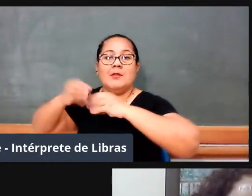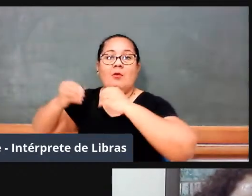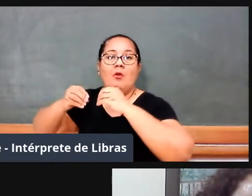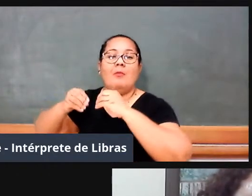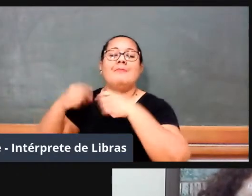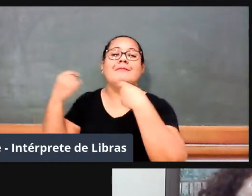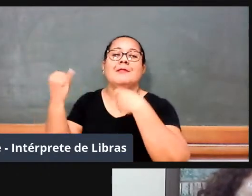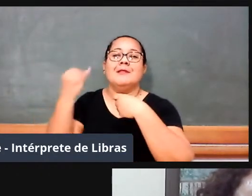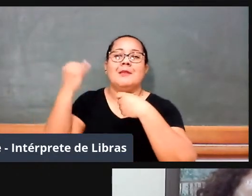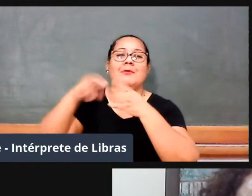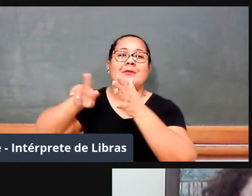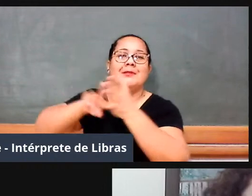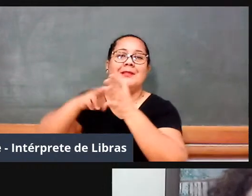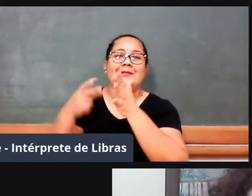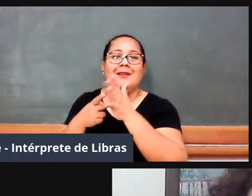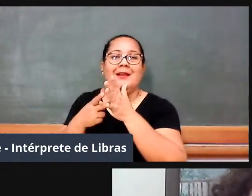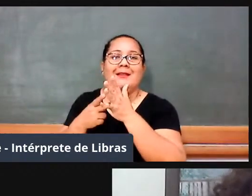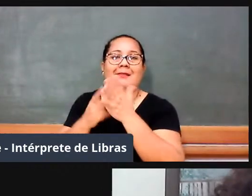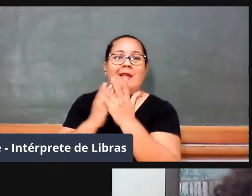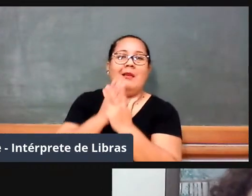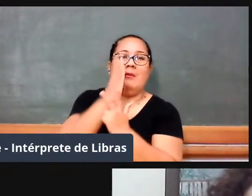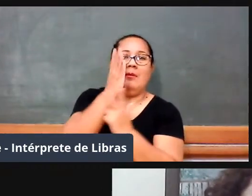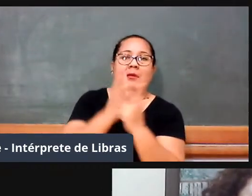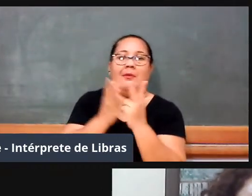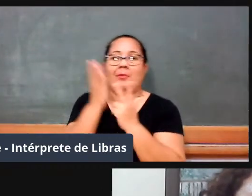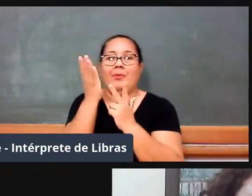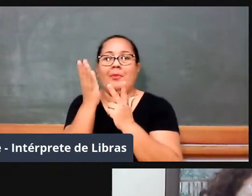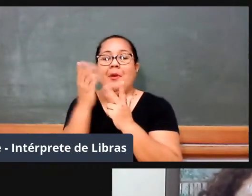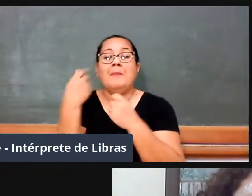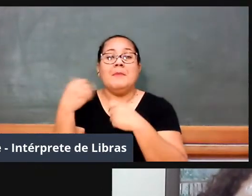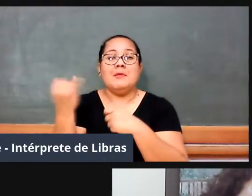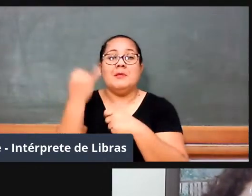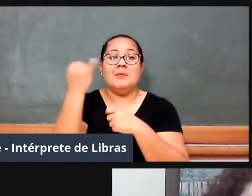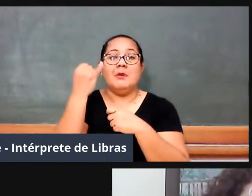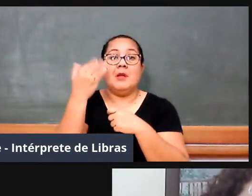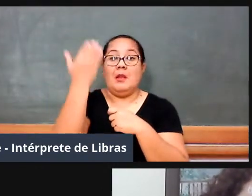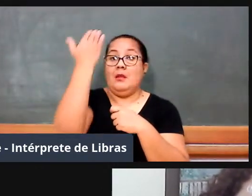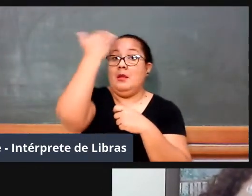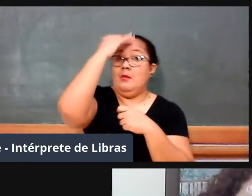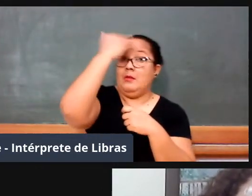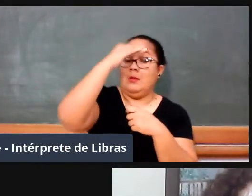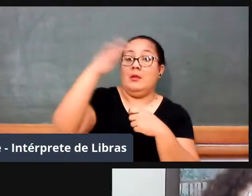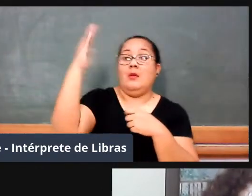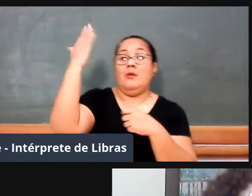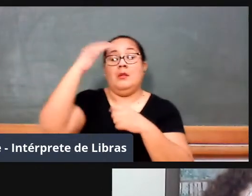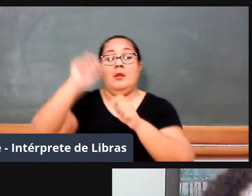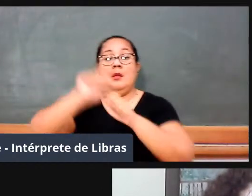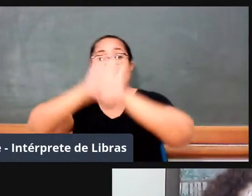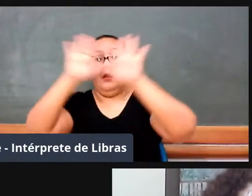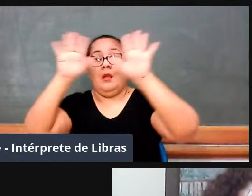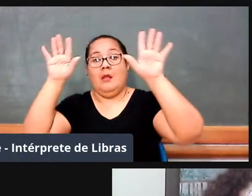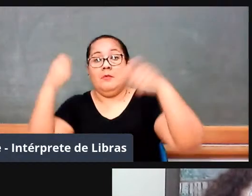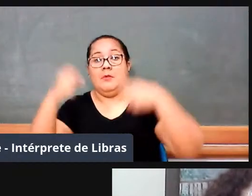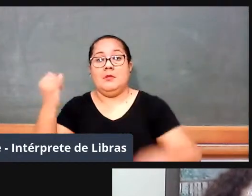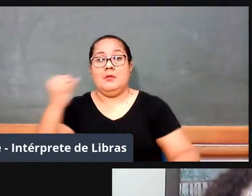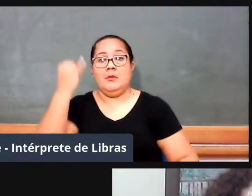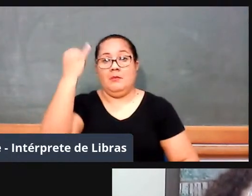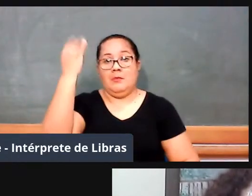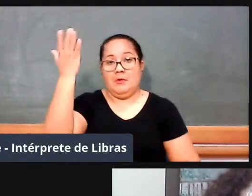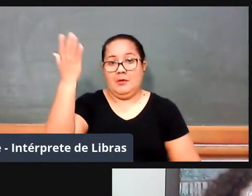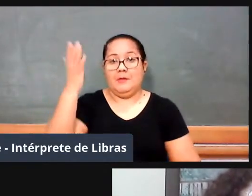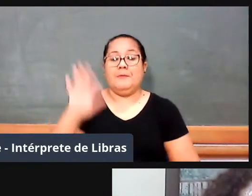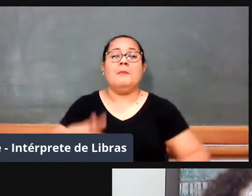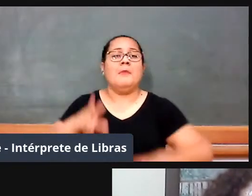eu preciso entender por que que eu preciso dessa definição para chegar àquele outro ponto, eu tenho que em algum momento entender isso,